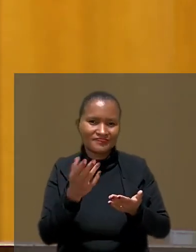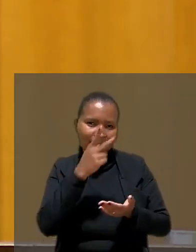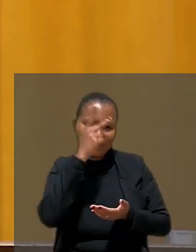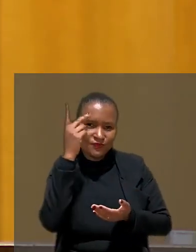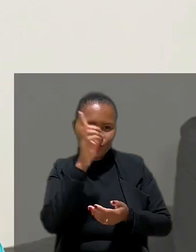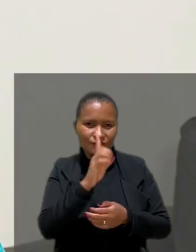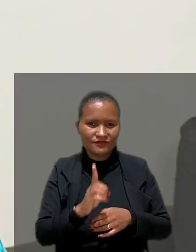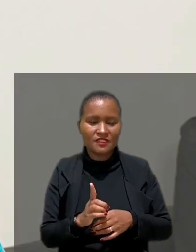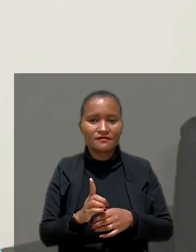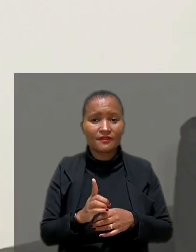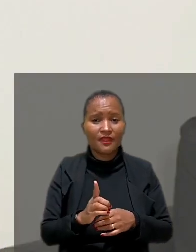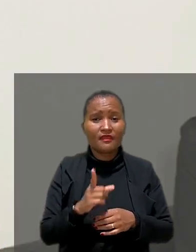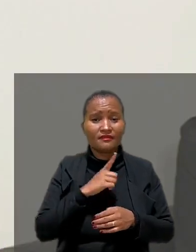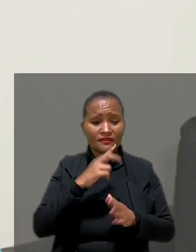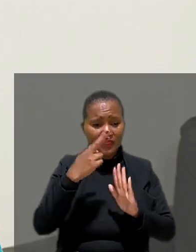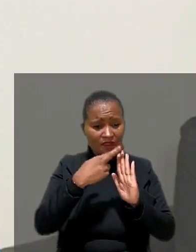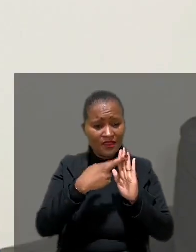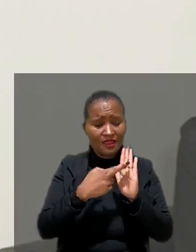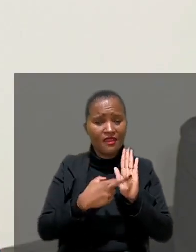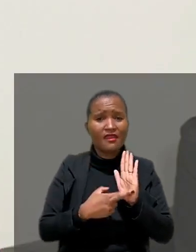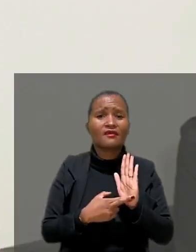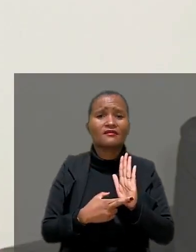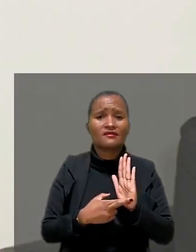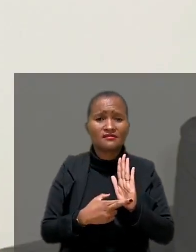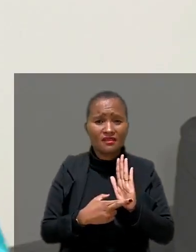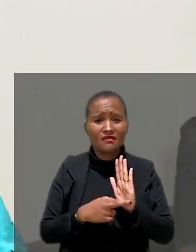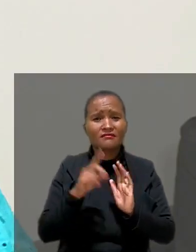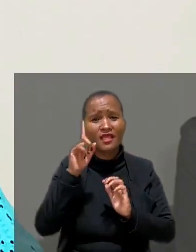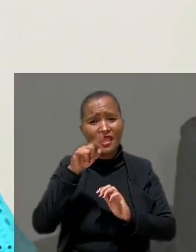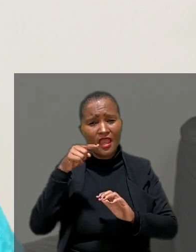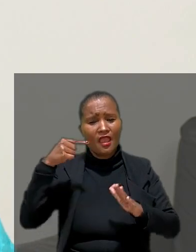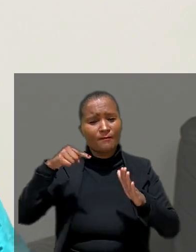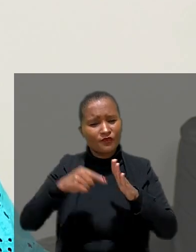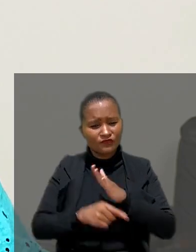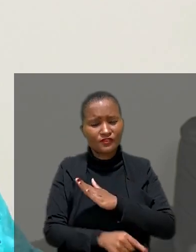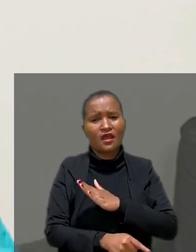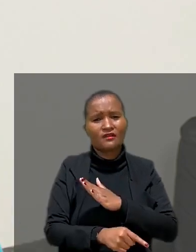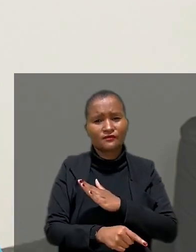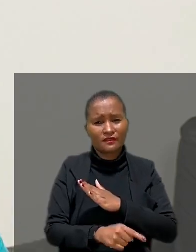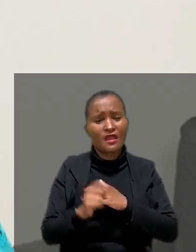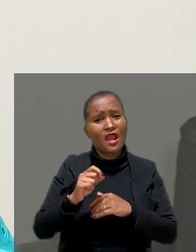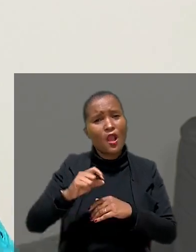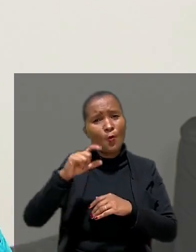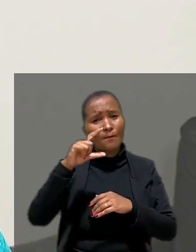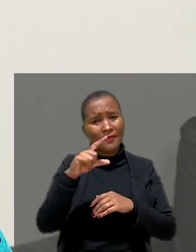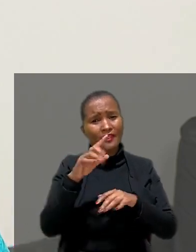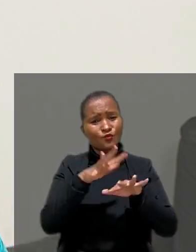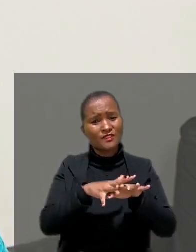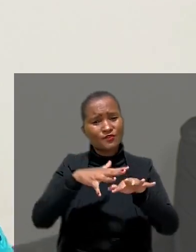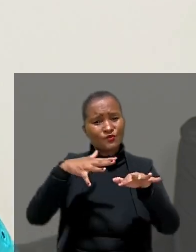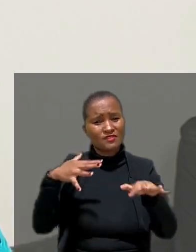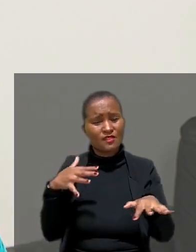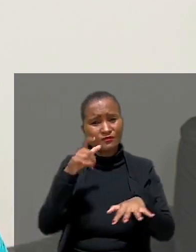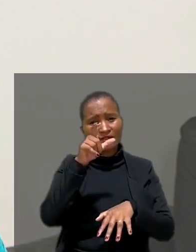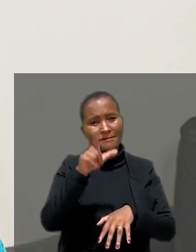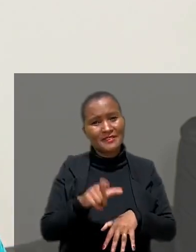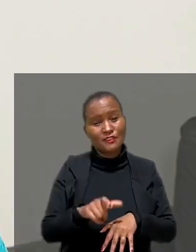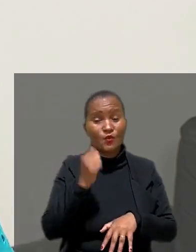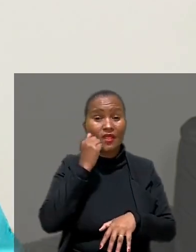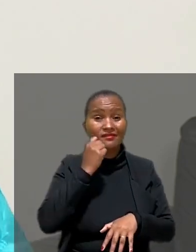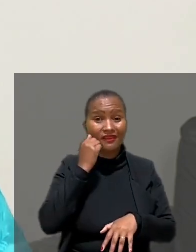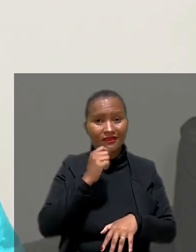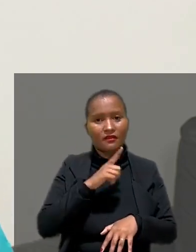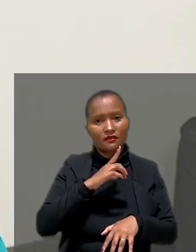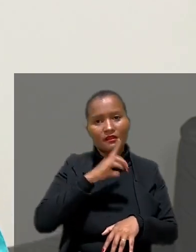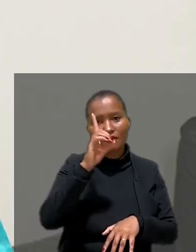com deficiência. Existem critérios que são aprofundados e que aumentam a exclusão da pessoa negra com